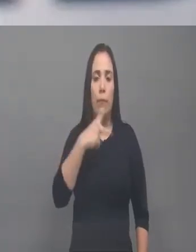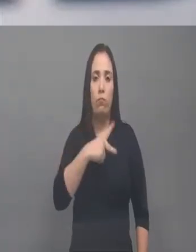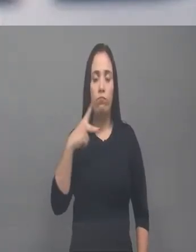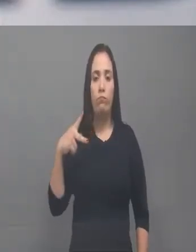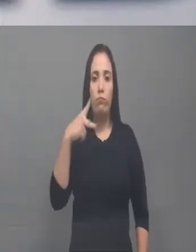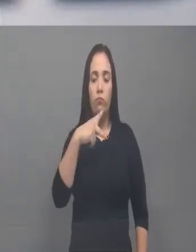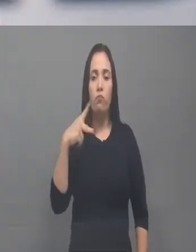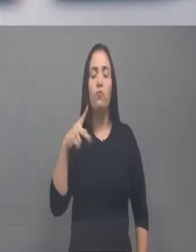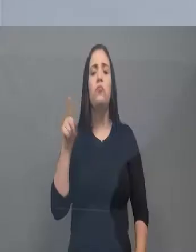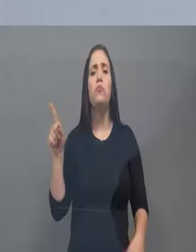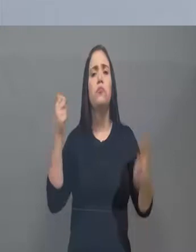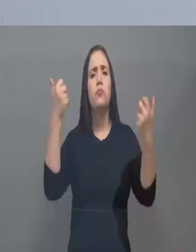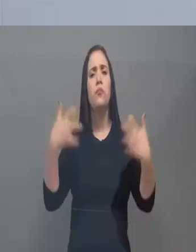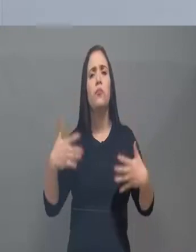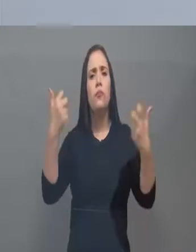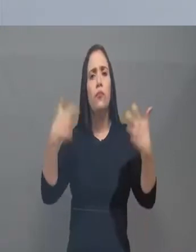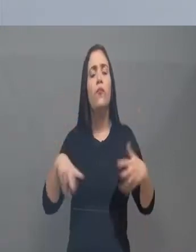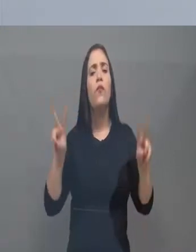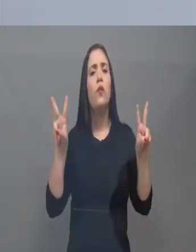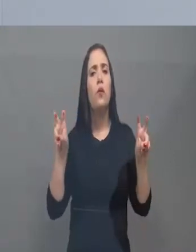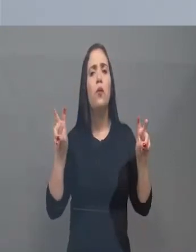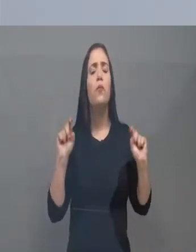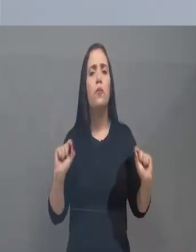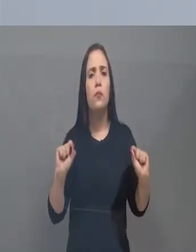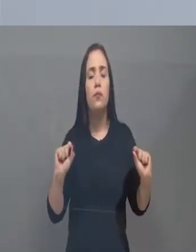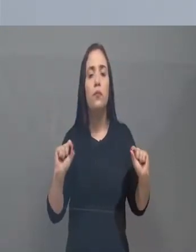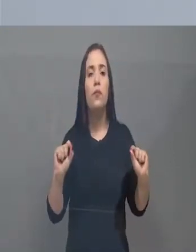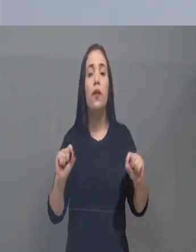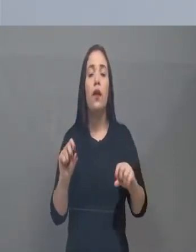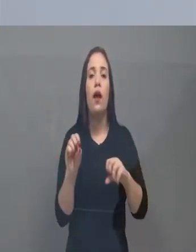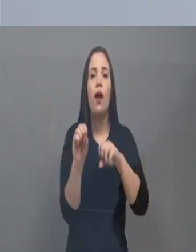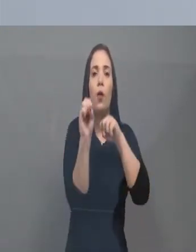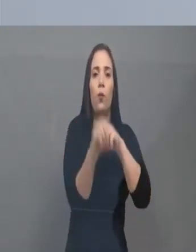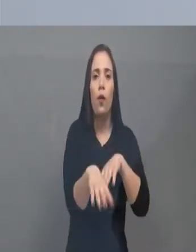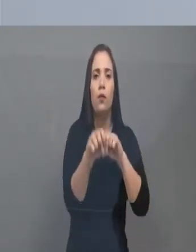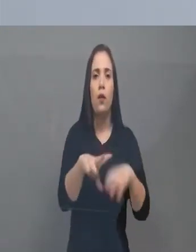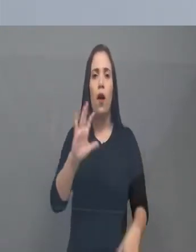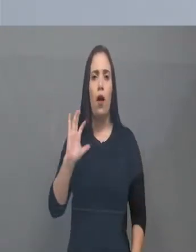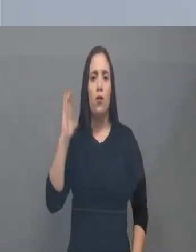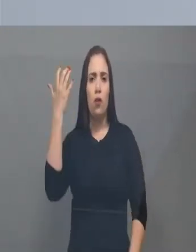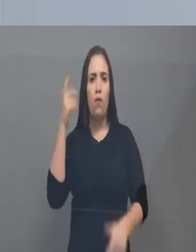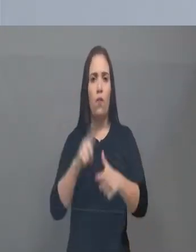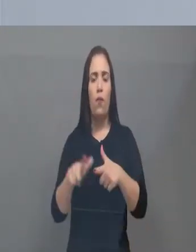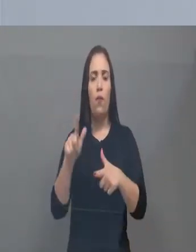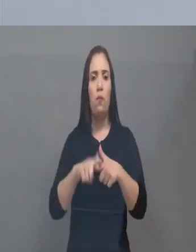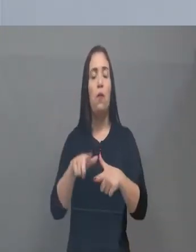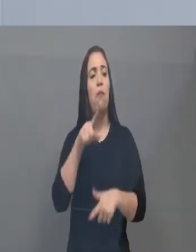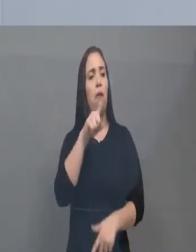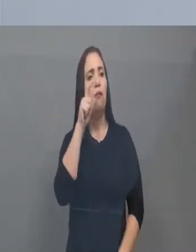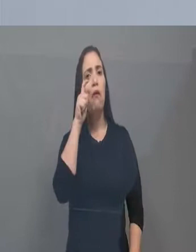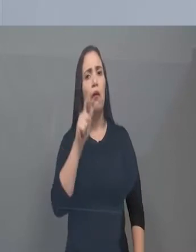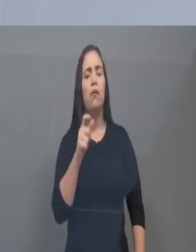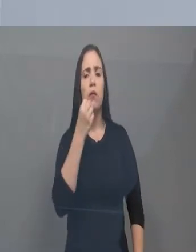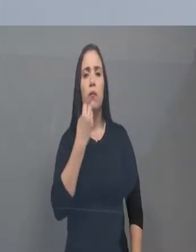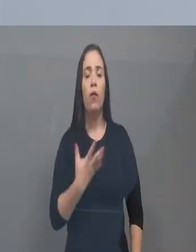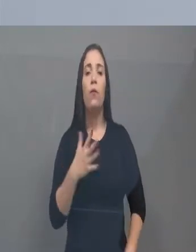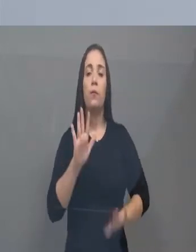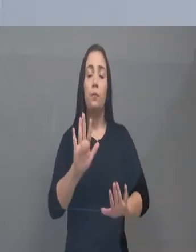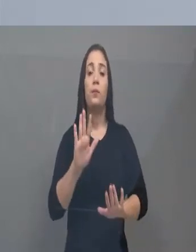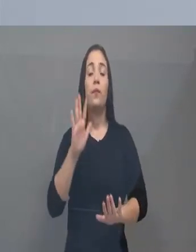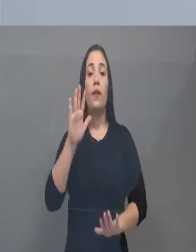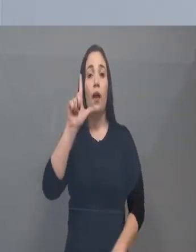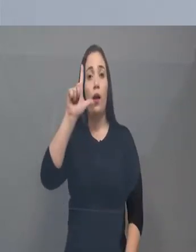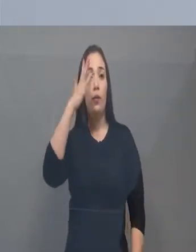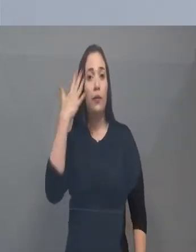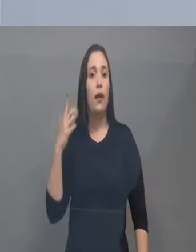e estava falando aqui que só a educação resolveu o problema. E ele lembrou um fato interessante. No governo Luziani,